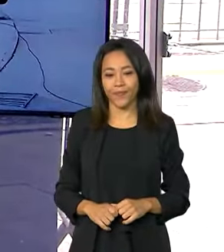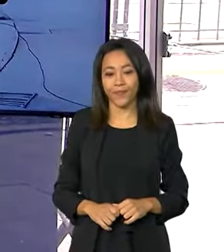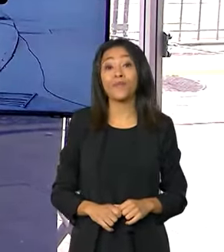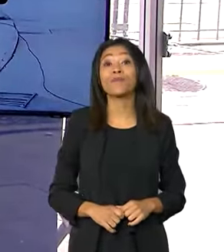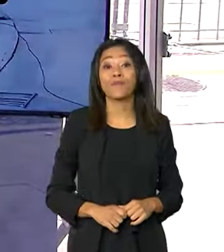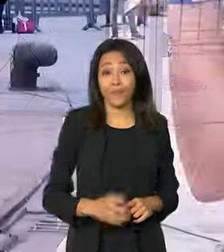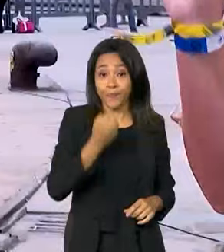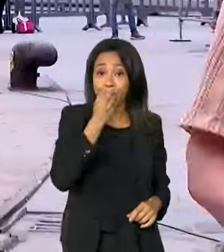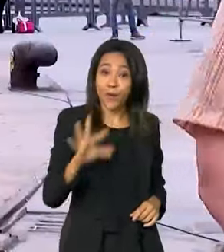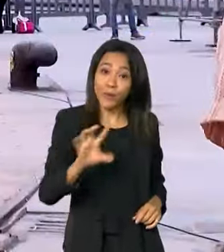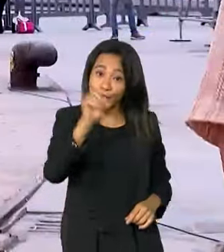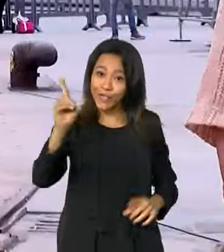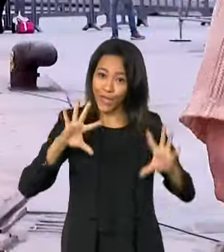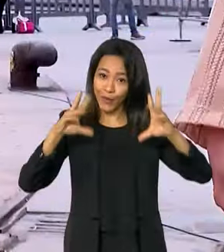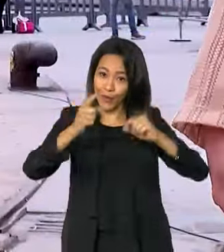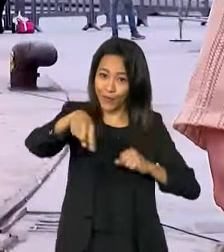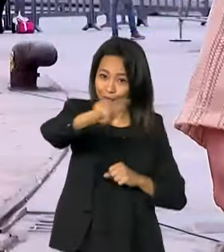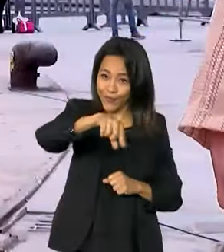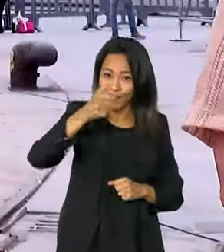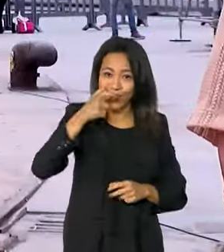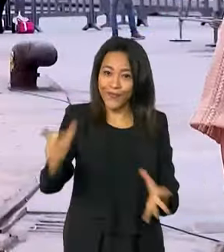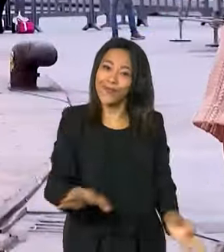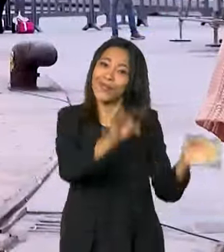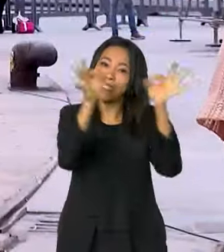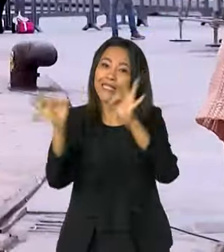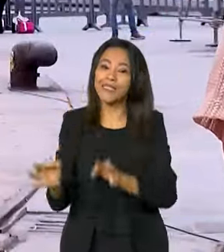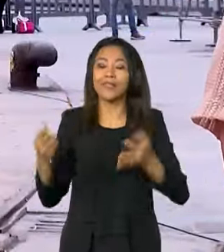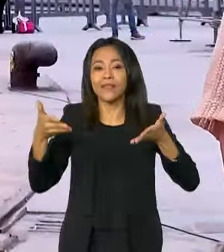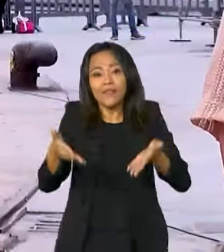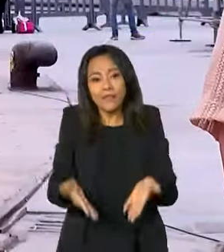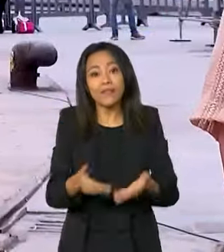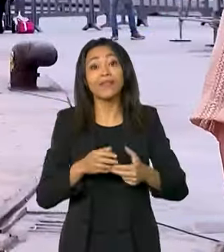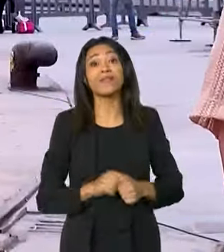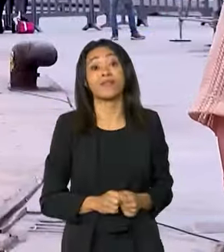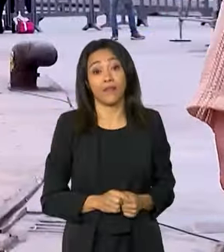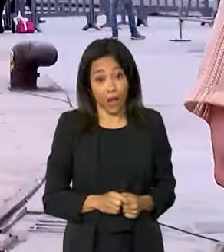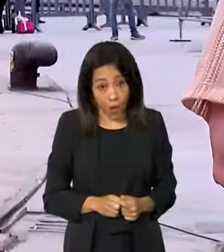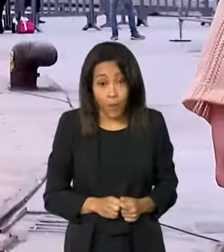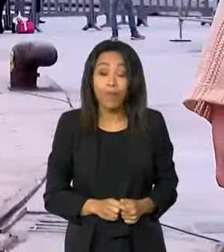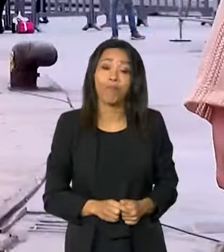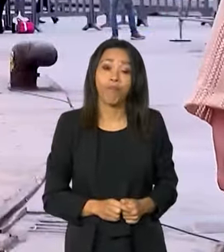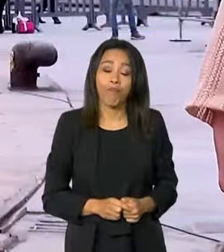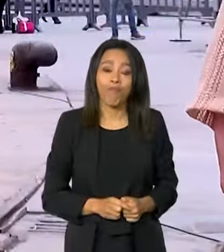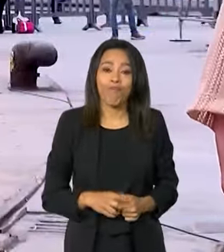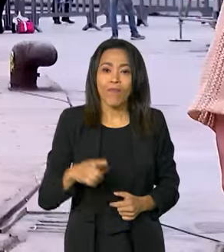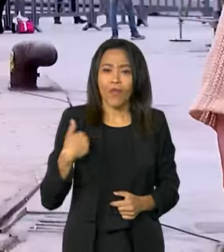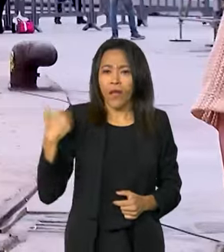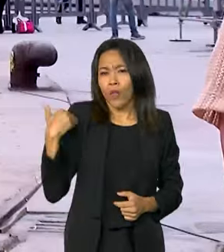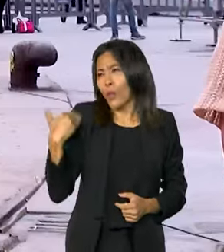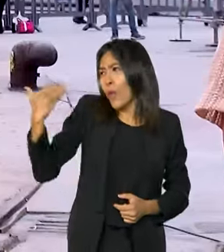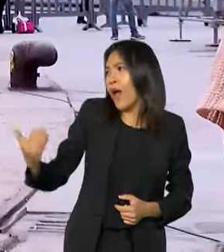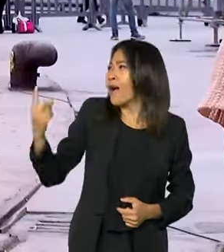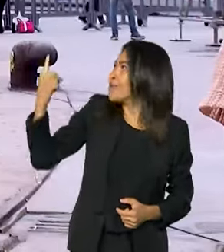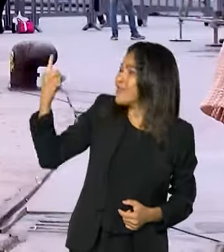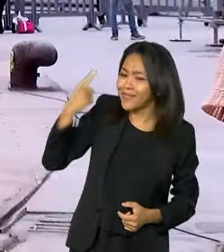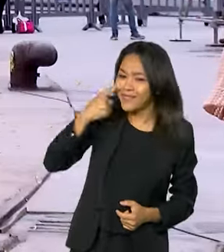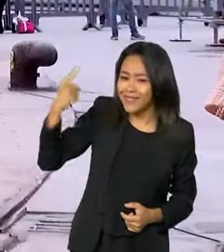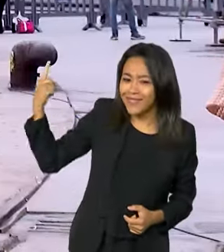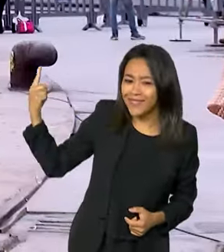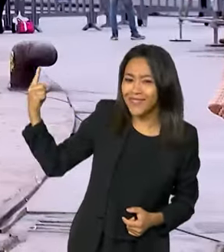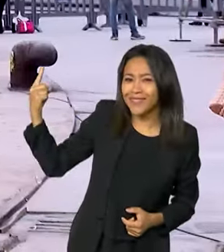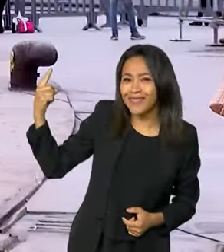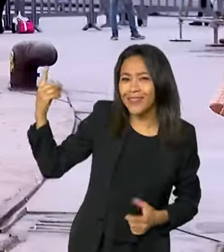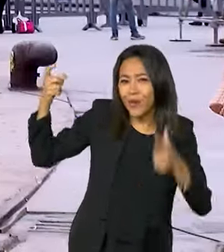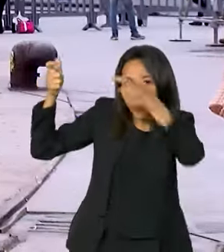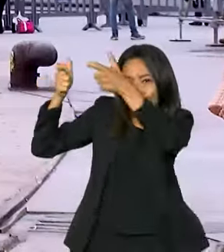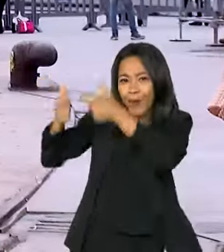Bom dia, Karine. Bom dia a todos que nos acompanham aqui no Canal Gov. Nós estamos ao lado do Museu do Amanhã, na